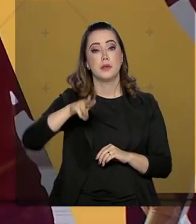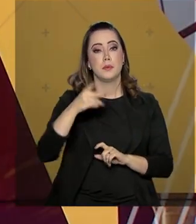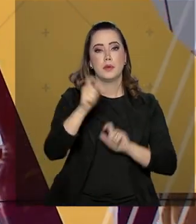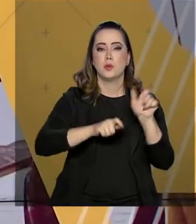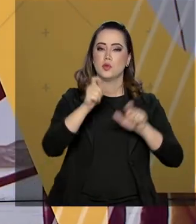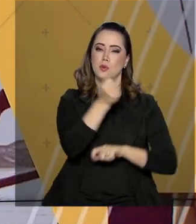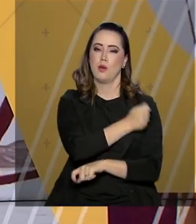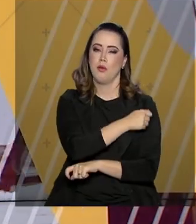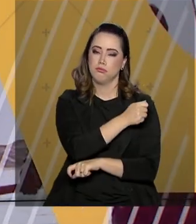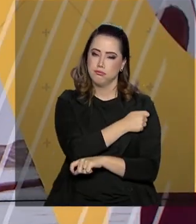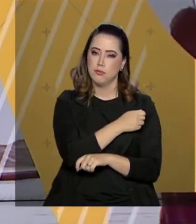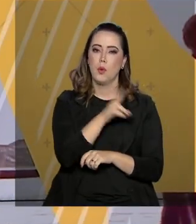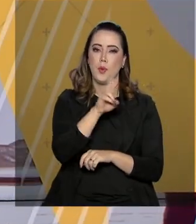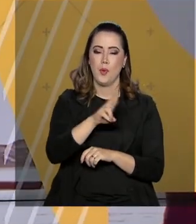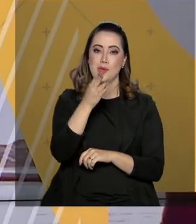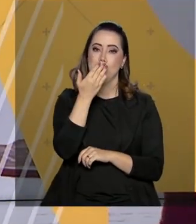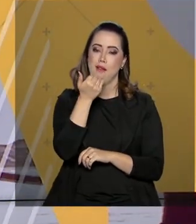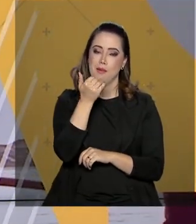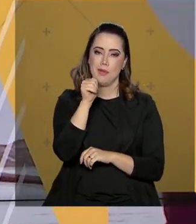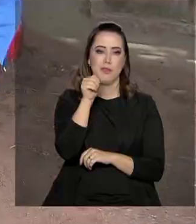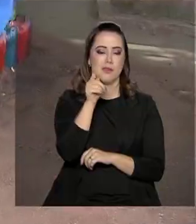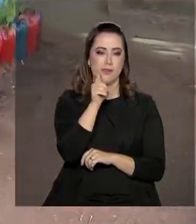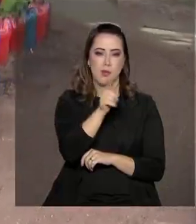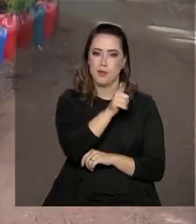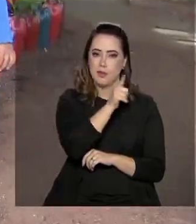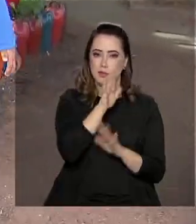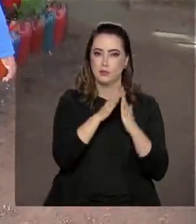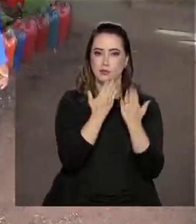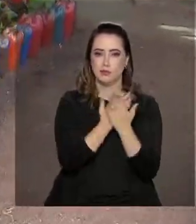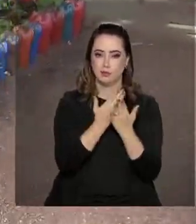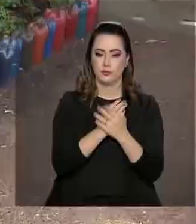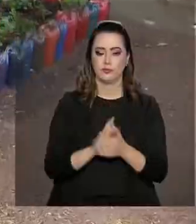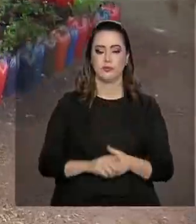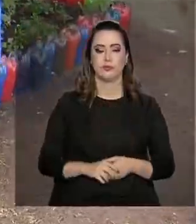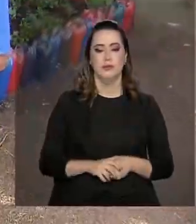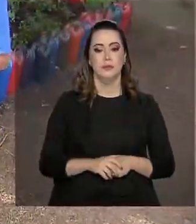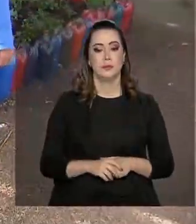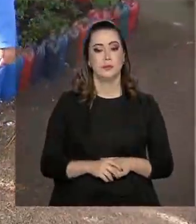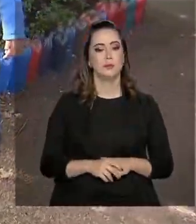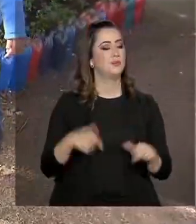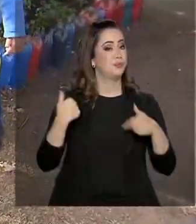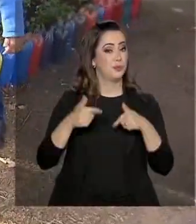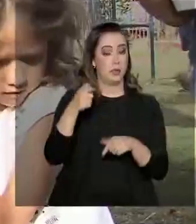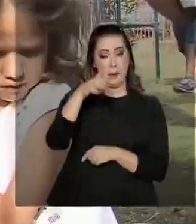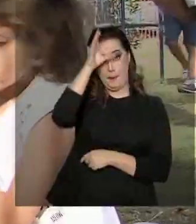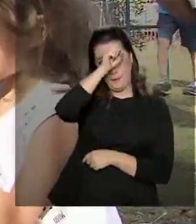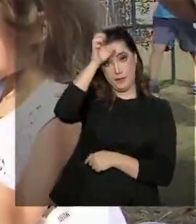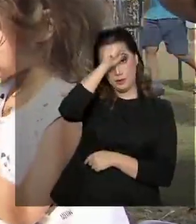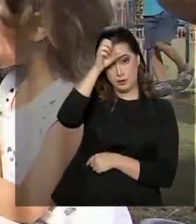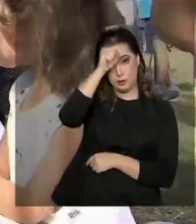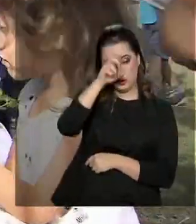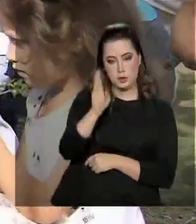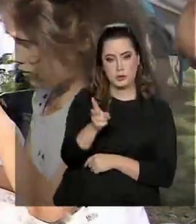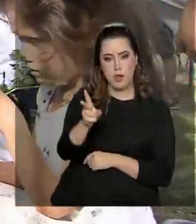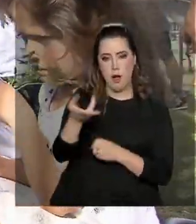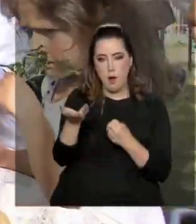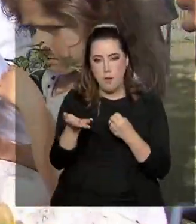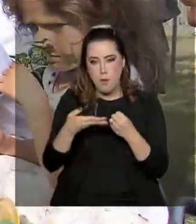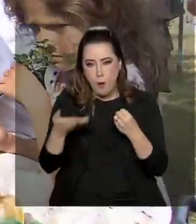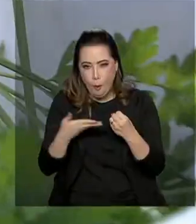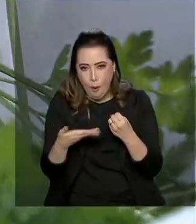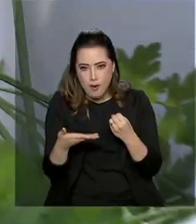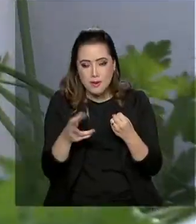Programa Nacional de Alimentação Escolar. Uma lição que as crianças aprendem e colhem desde